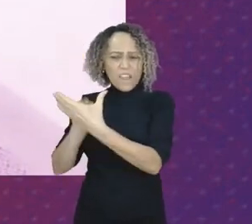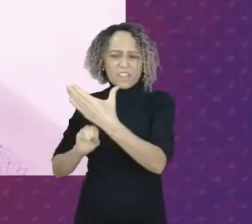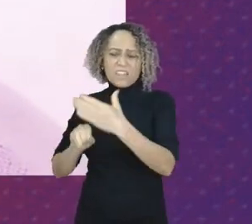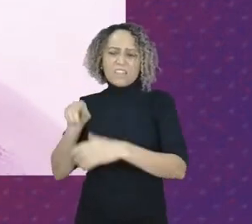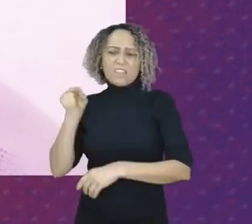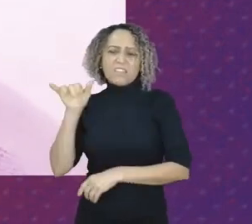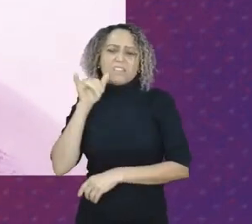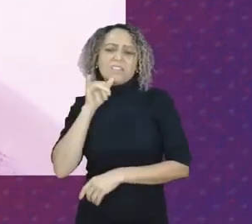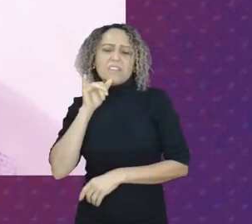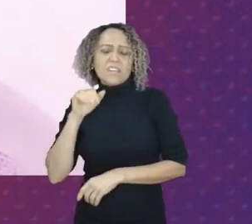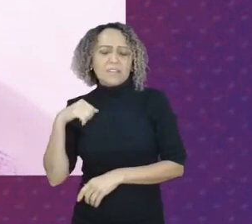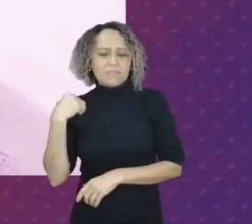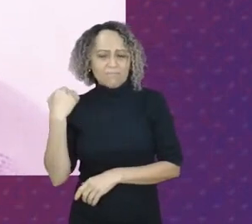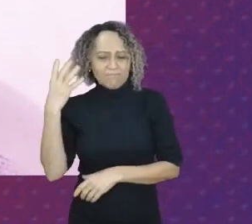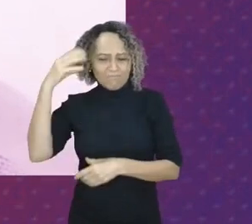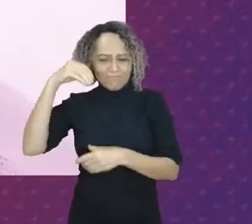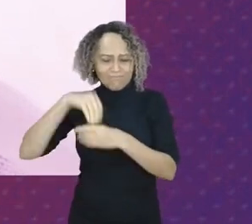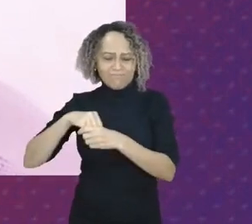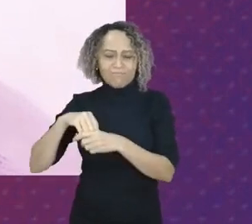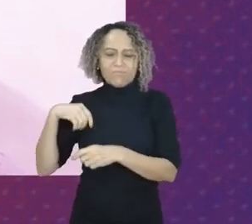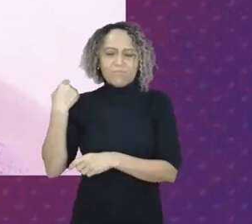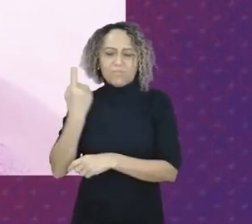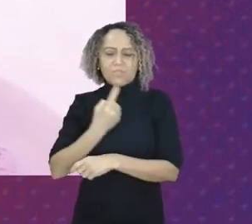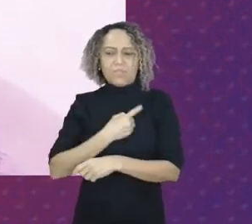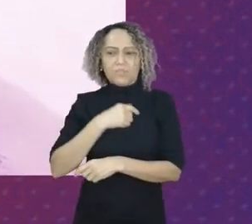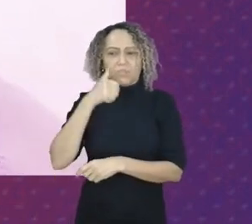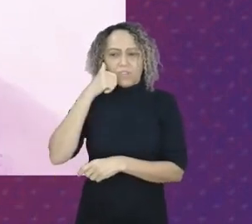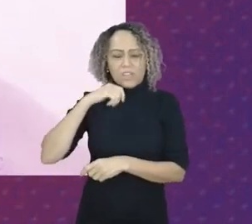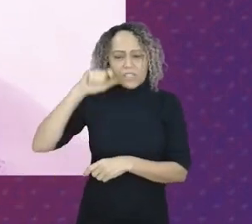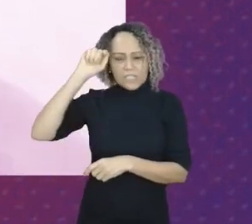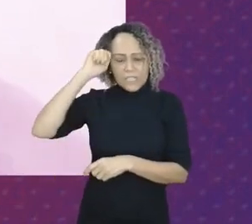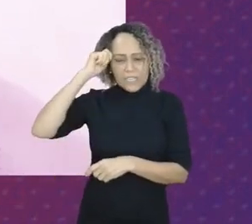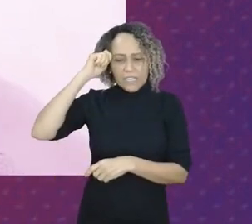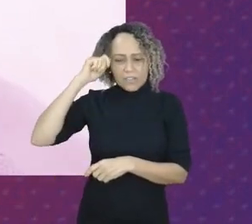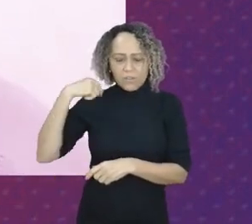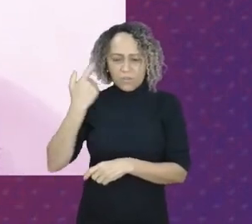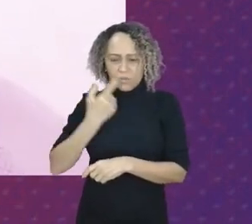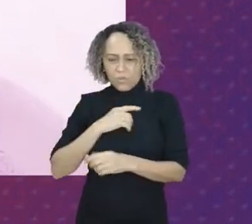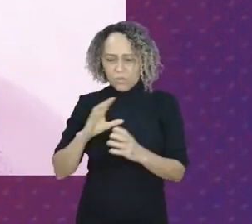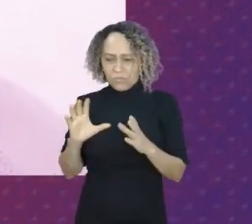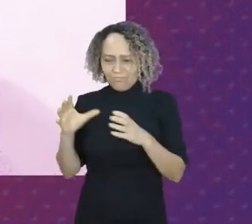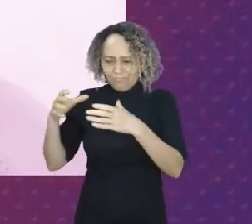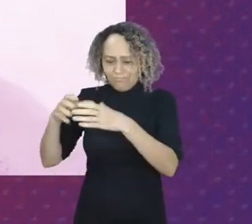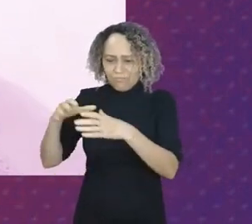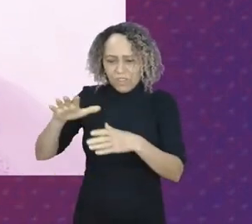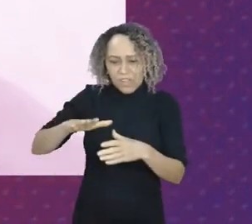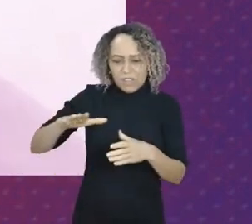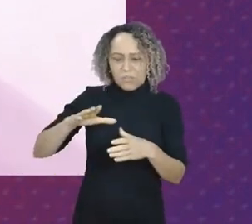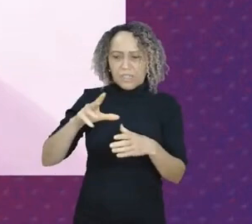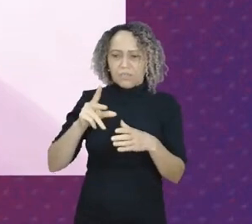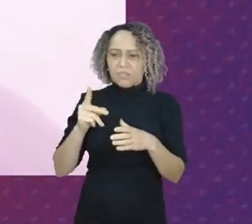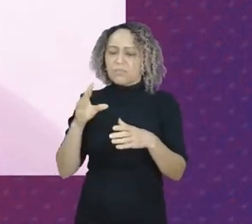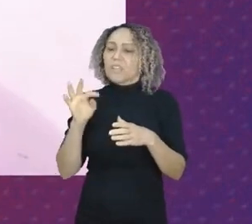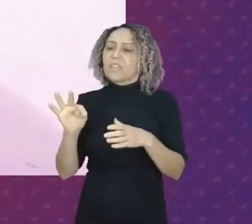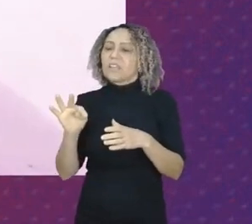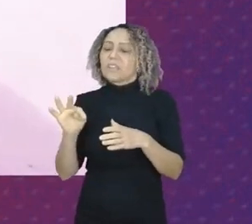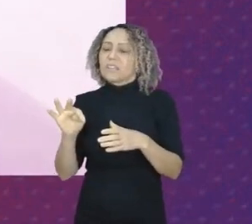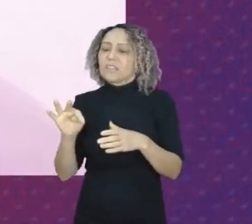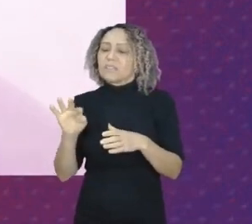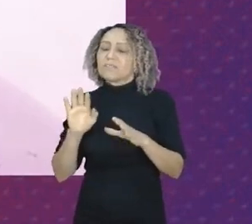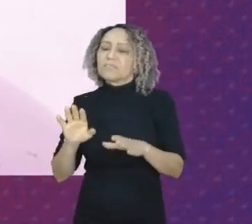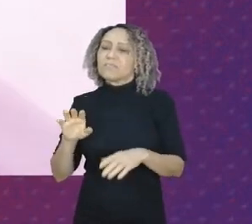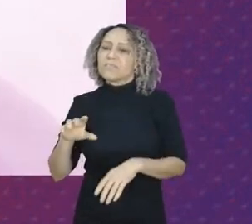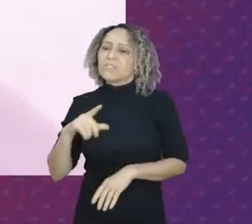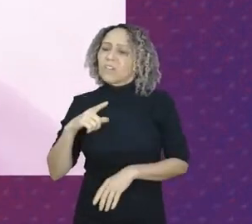Dentro da política partidária do nosso segmento enquanto Partido dos Trabalhadores, nós temos